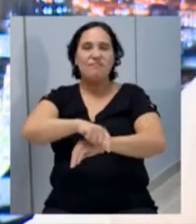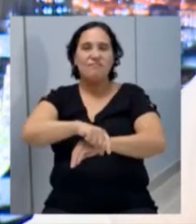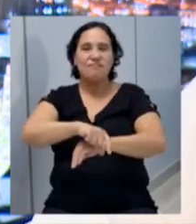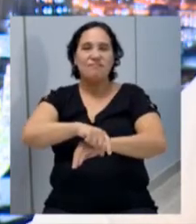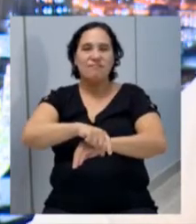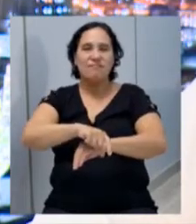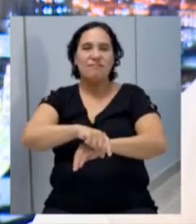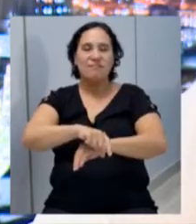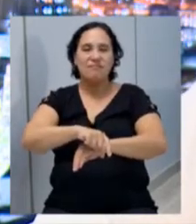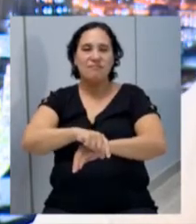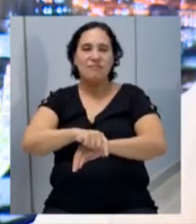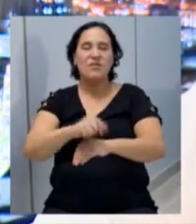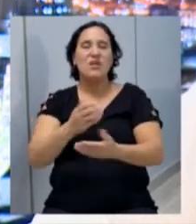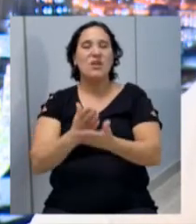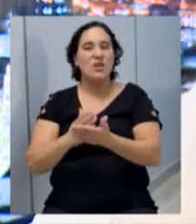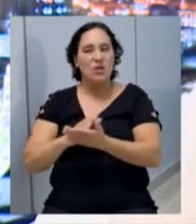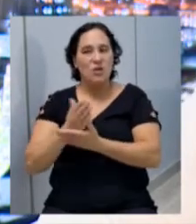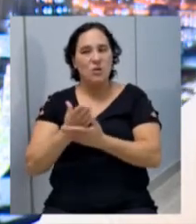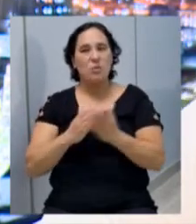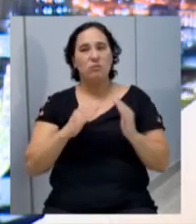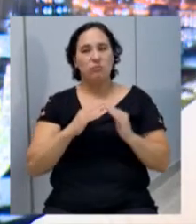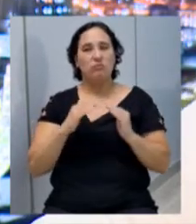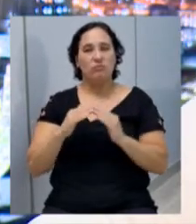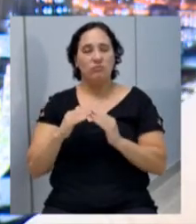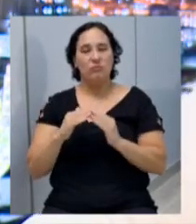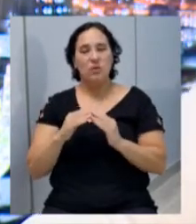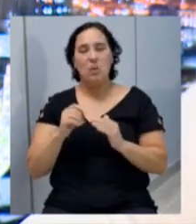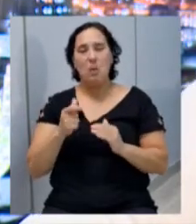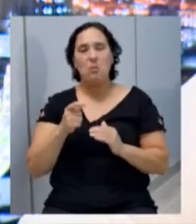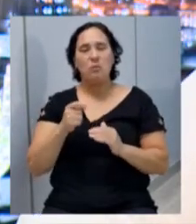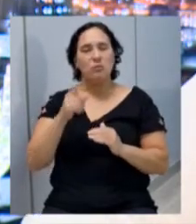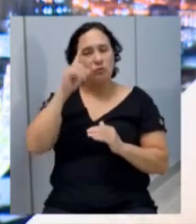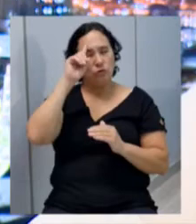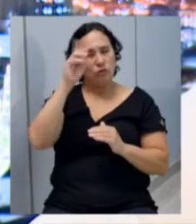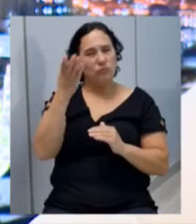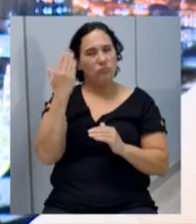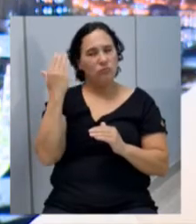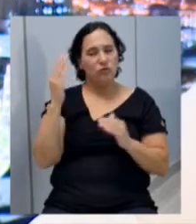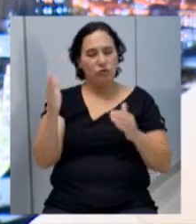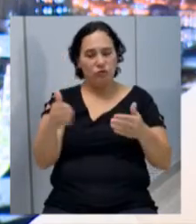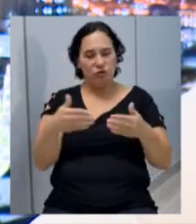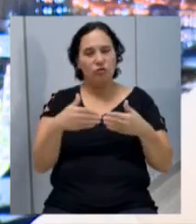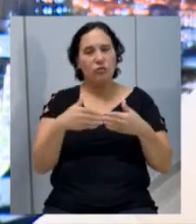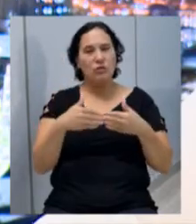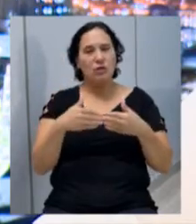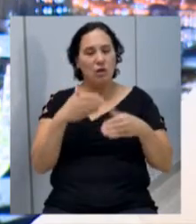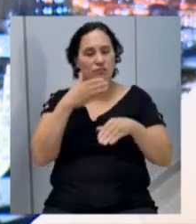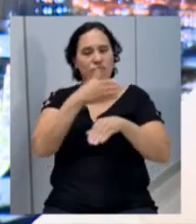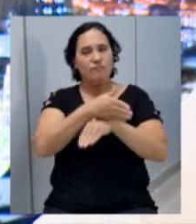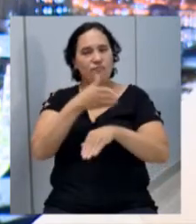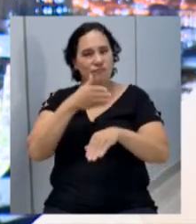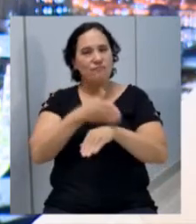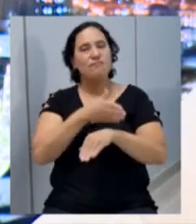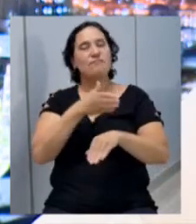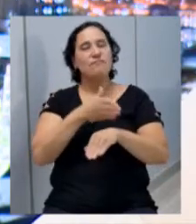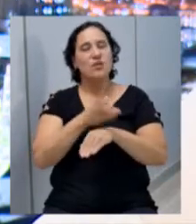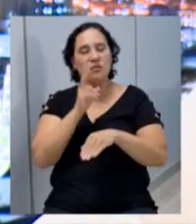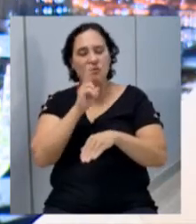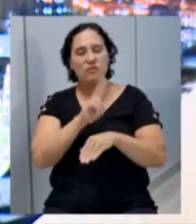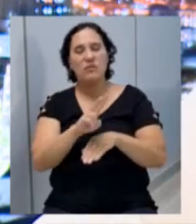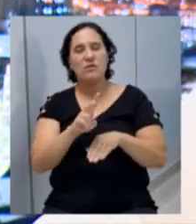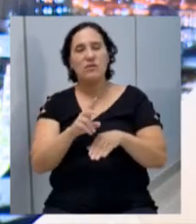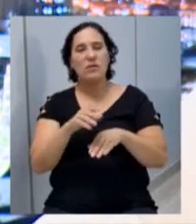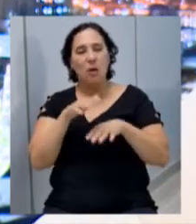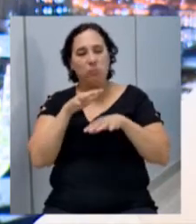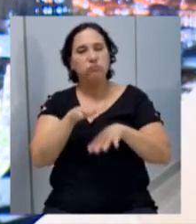transtornos para os moradores. Os moradores há poucos dias fecharam o acesso. Acompanhei também